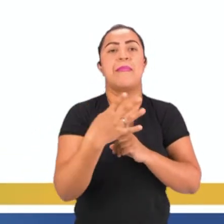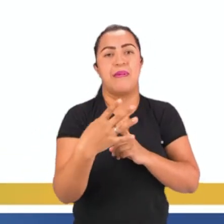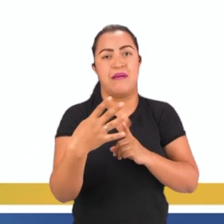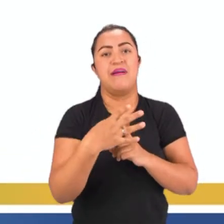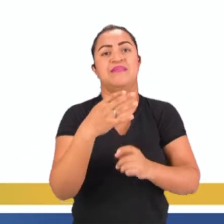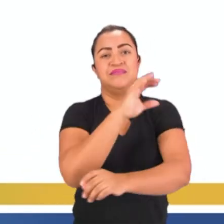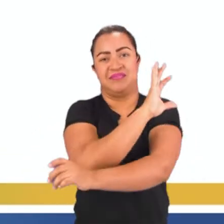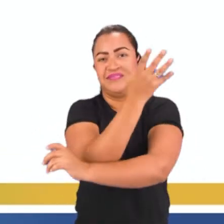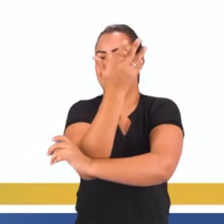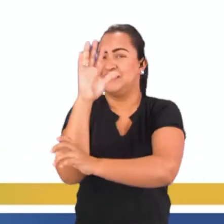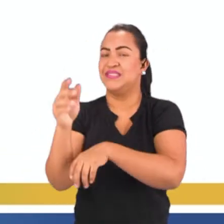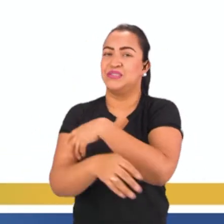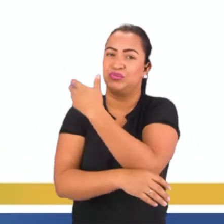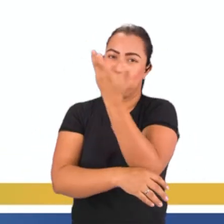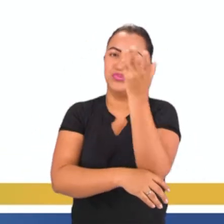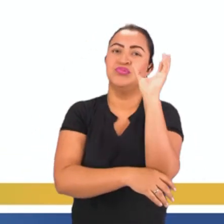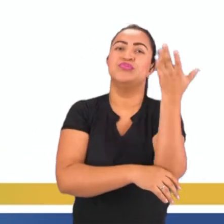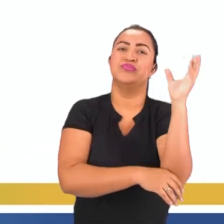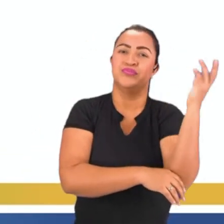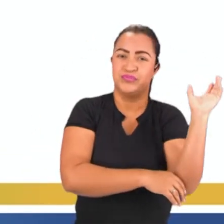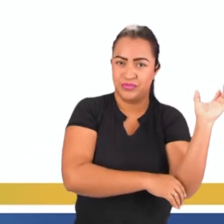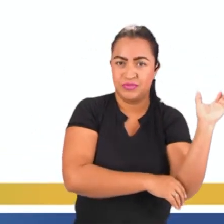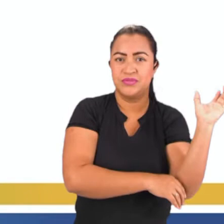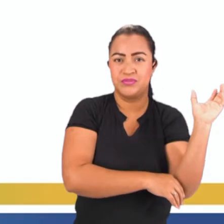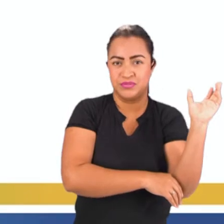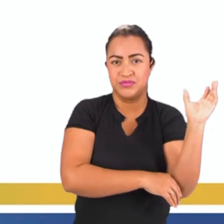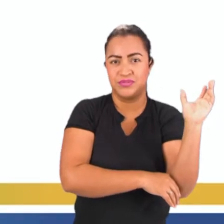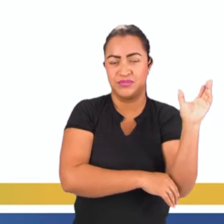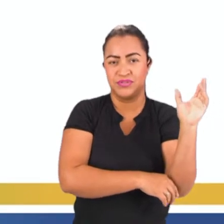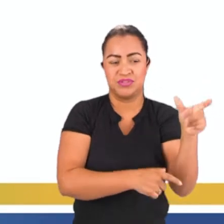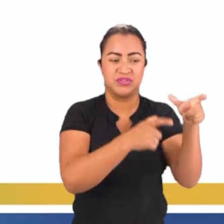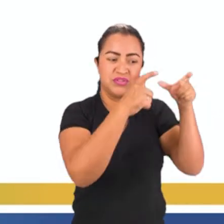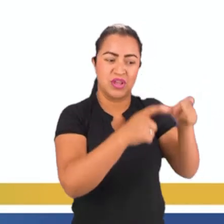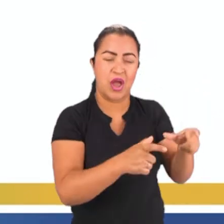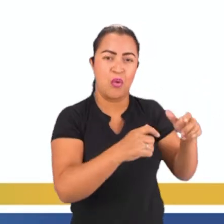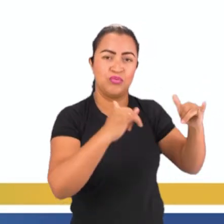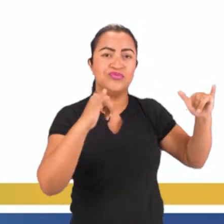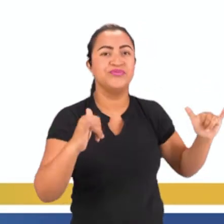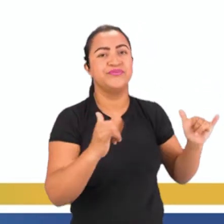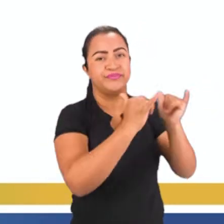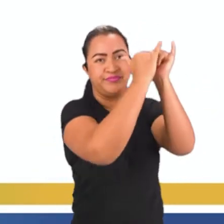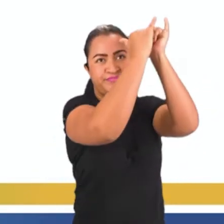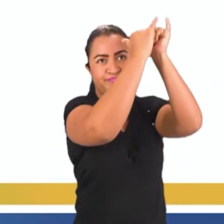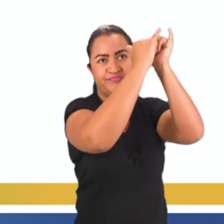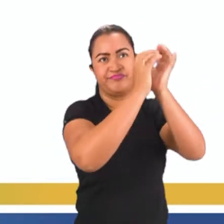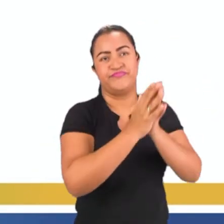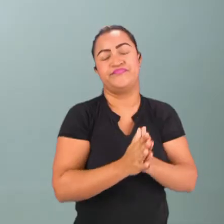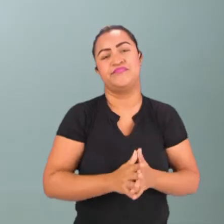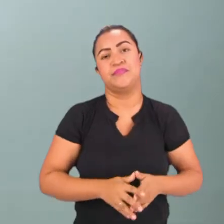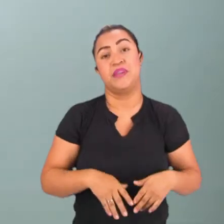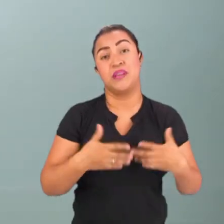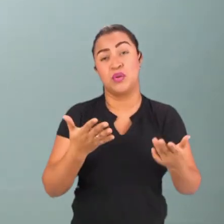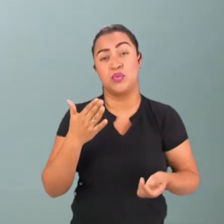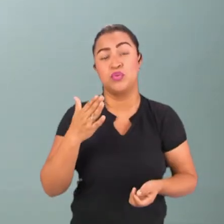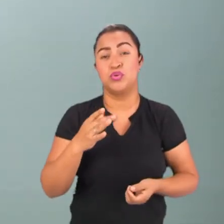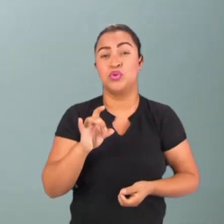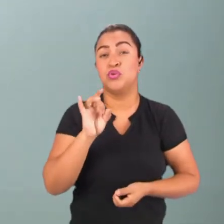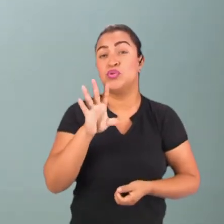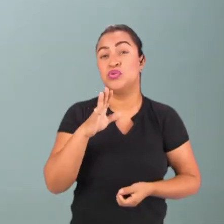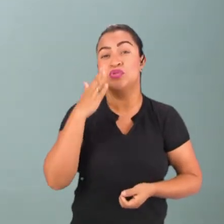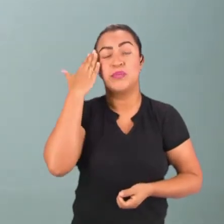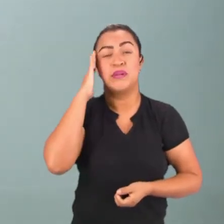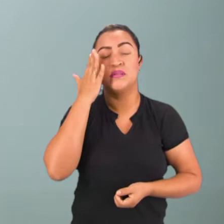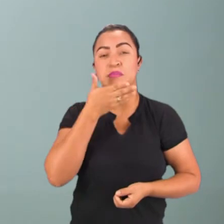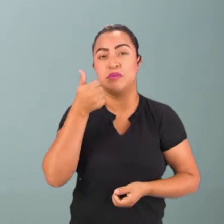e a flora da área alagada, que constitui o reservatório. Destacam-se. Então, gente, só para a gente esclarecer isso aí, né?